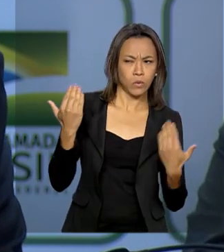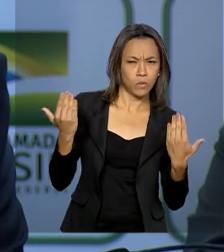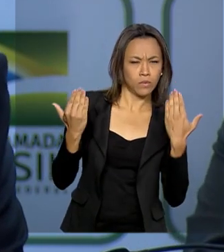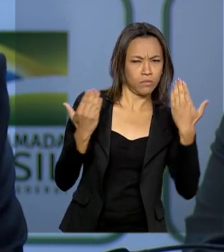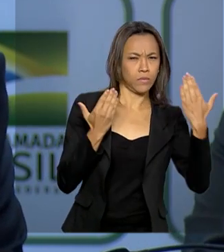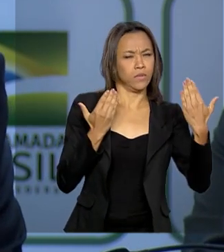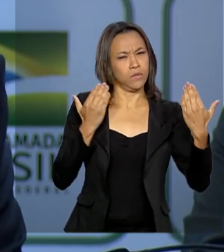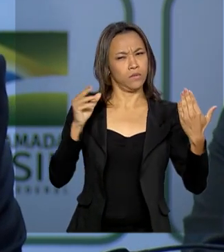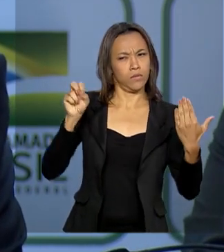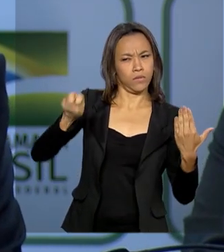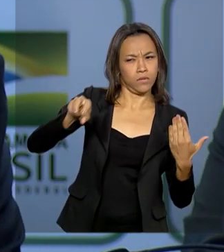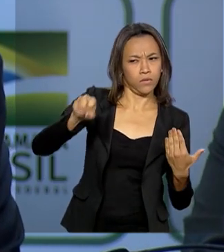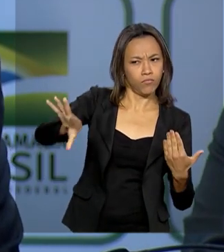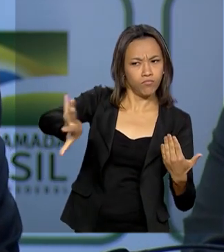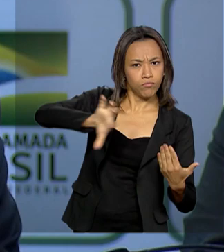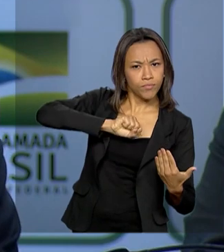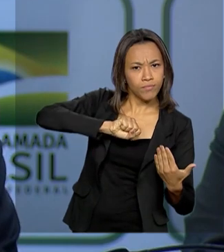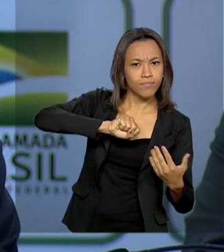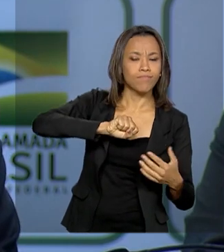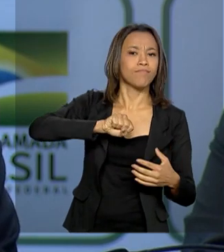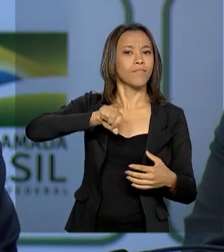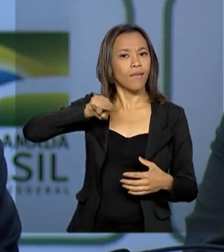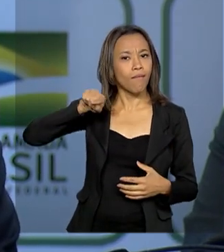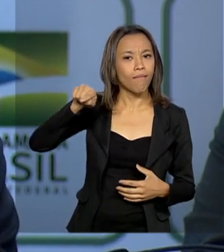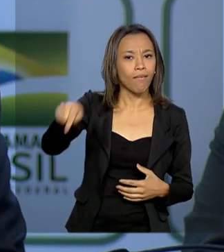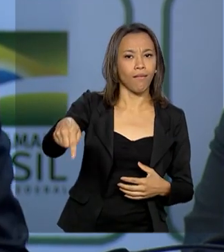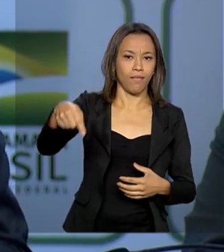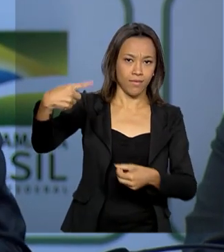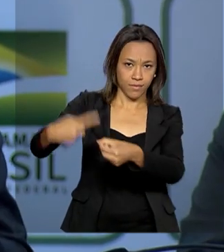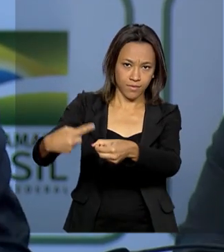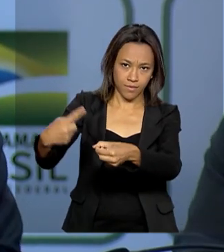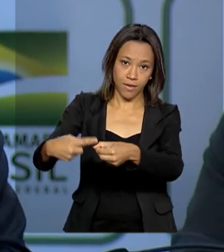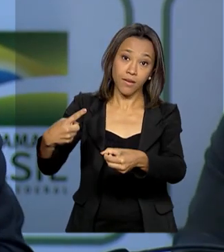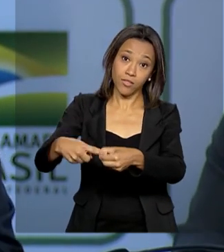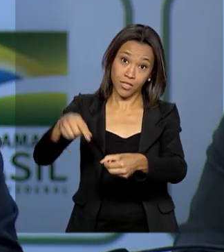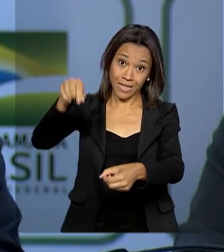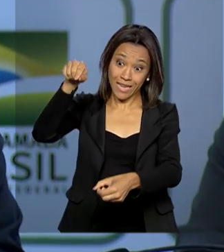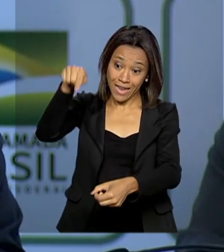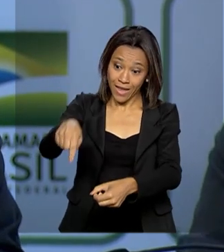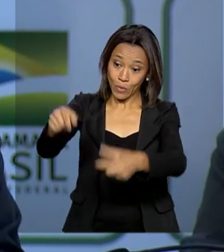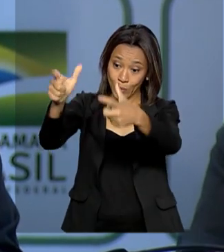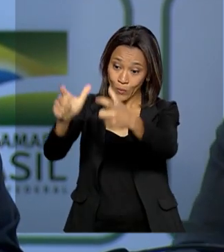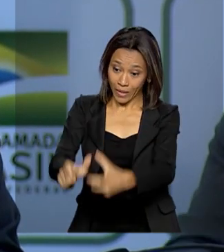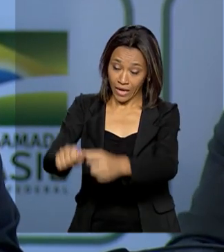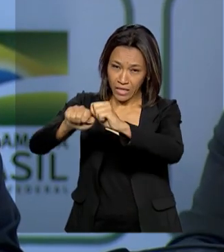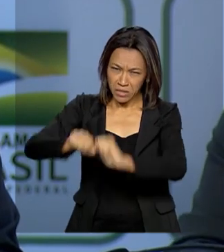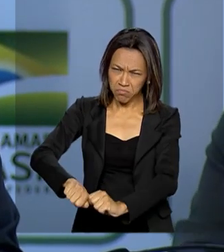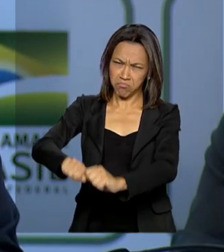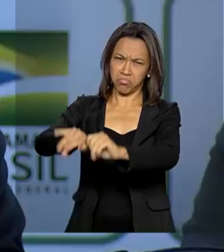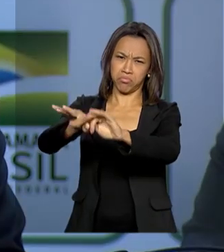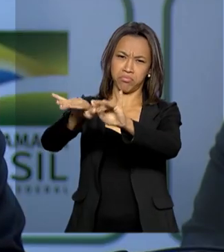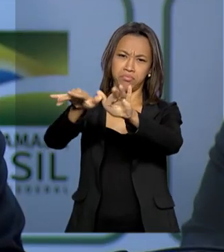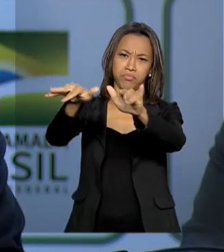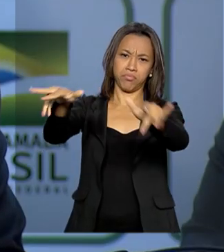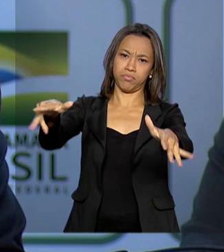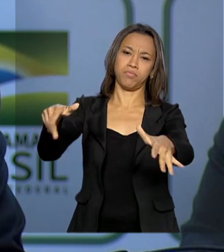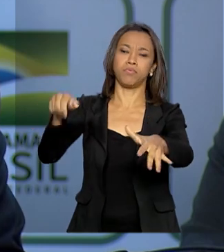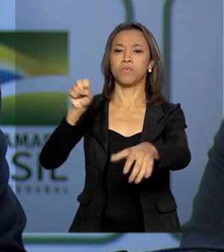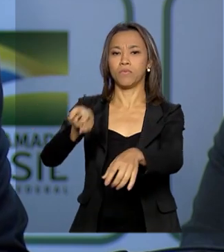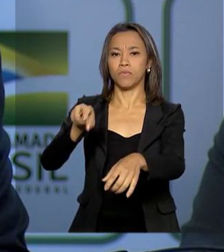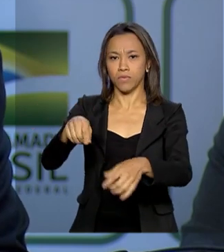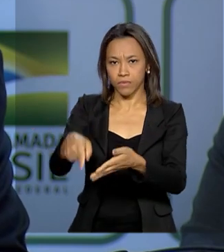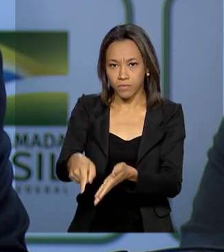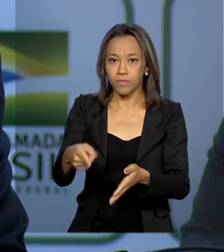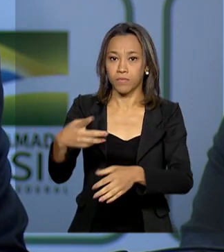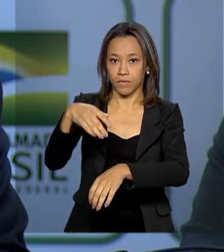aqueles procedentes daquela cidade onde estava o epicentro da situação. Nós analisamos